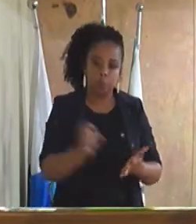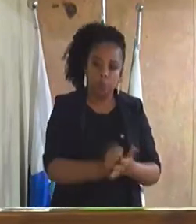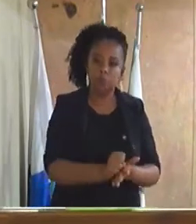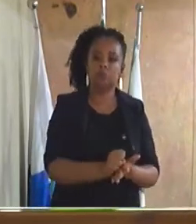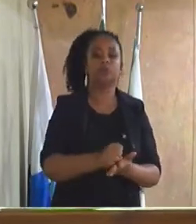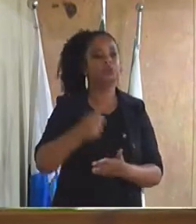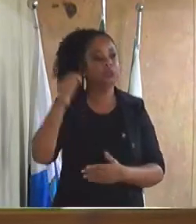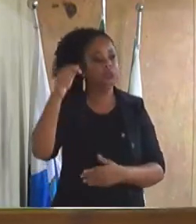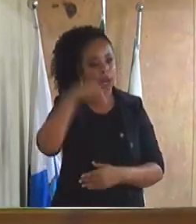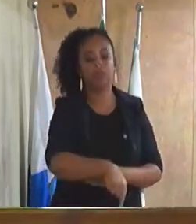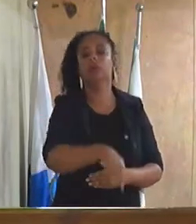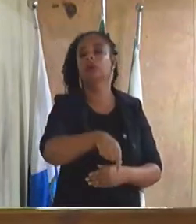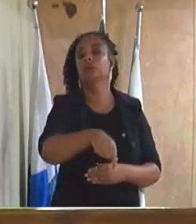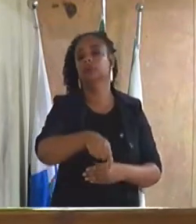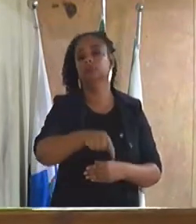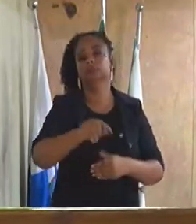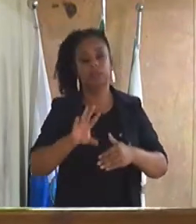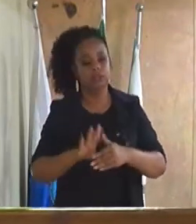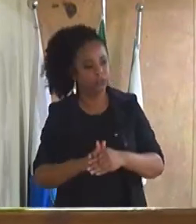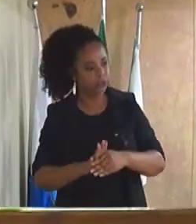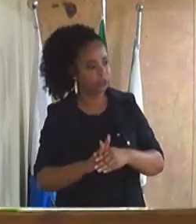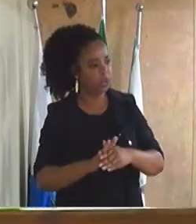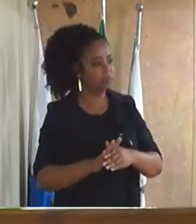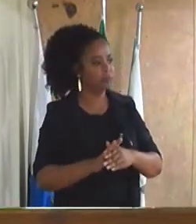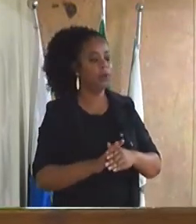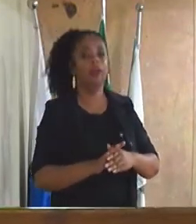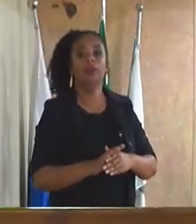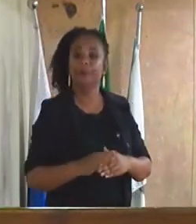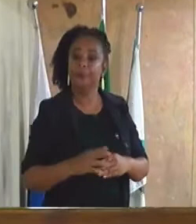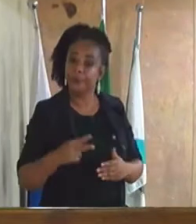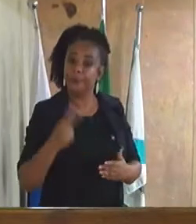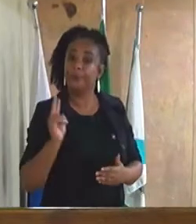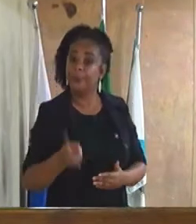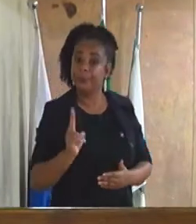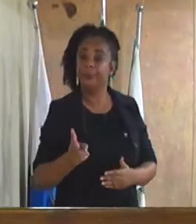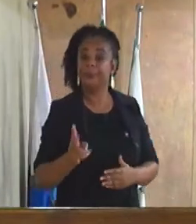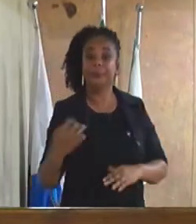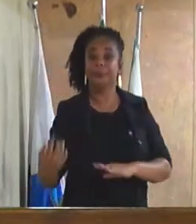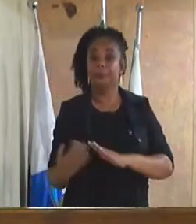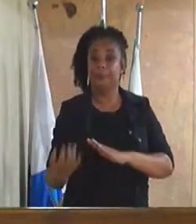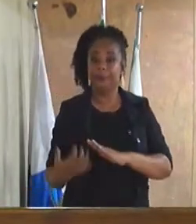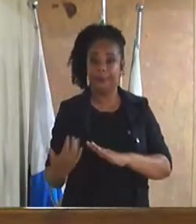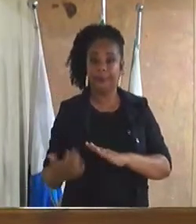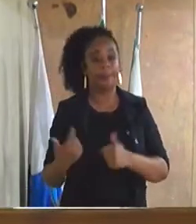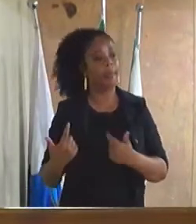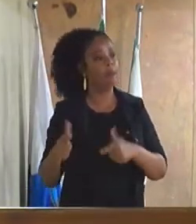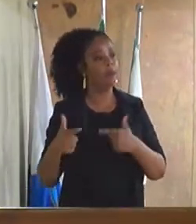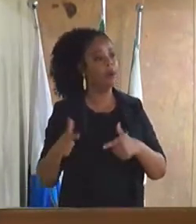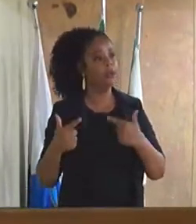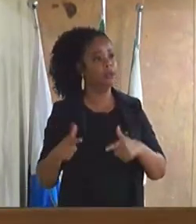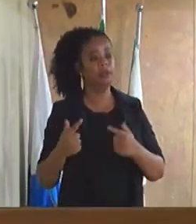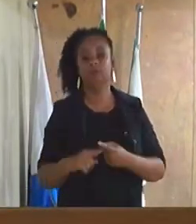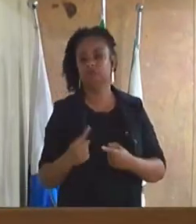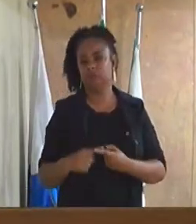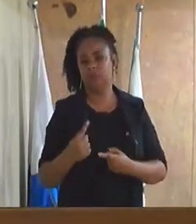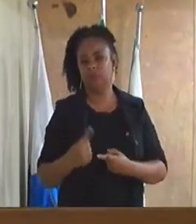se manter nas linhas que eles já